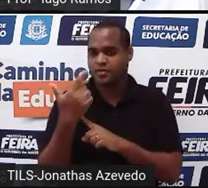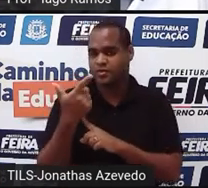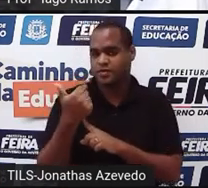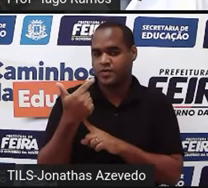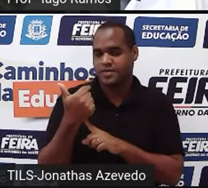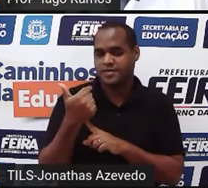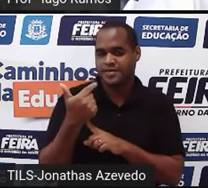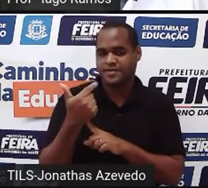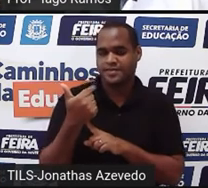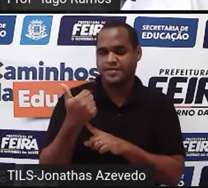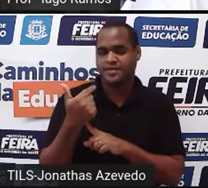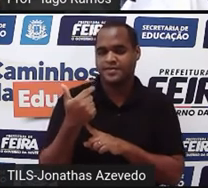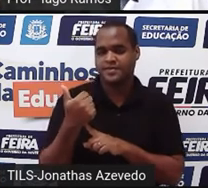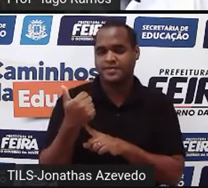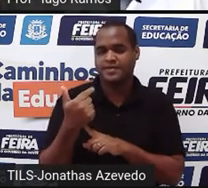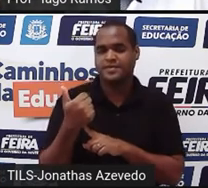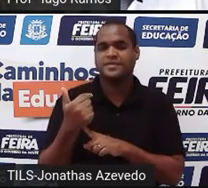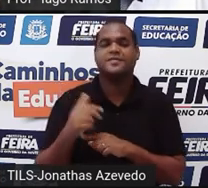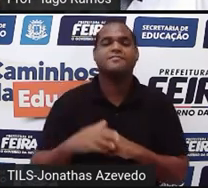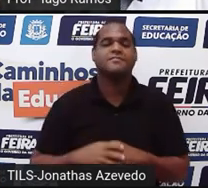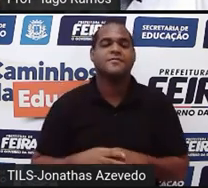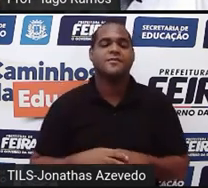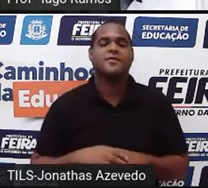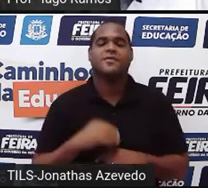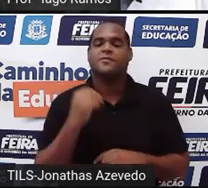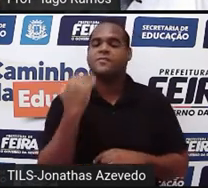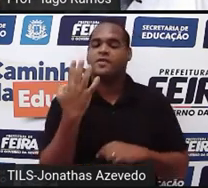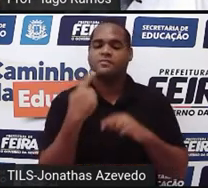3y vezes 4, 12y.